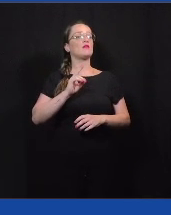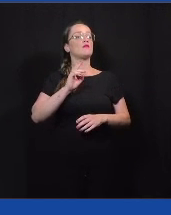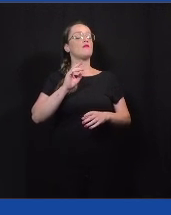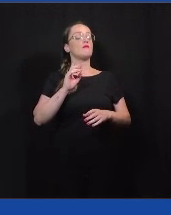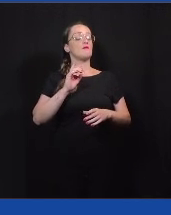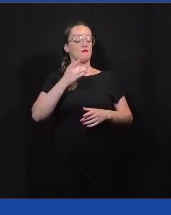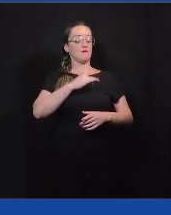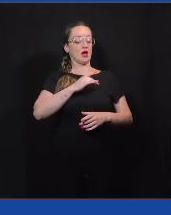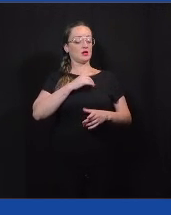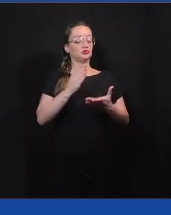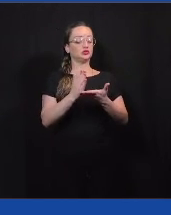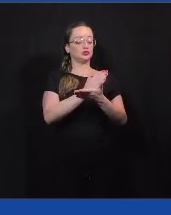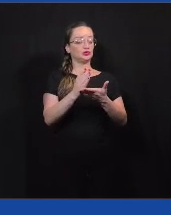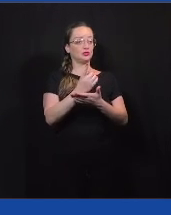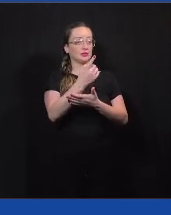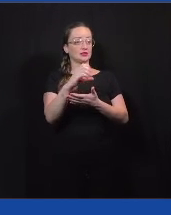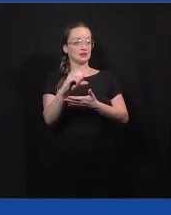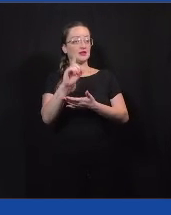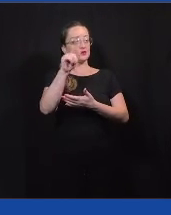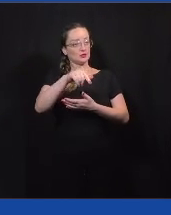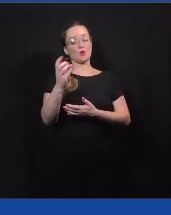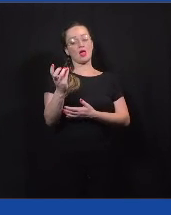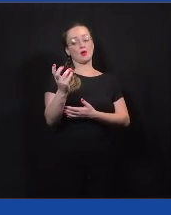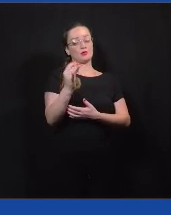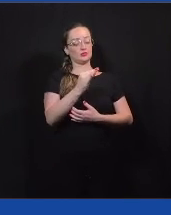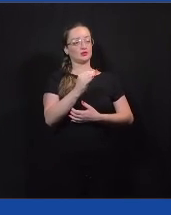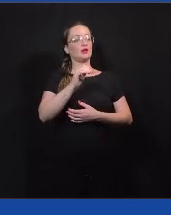esses 19. Isso é o quociente eleitoral.